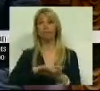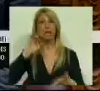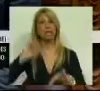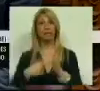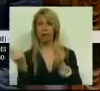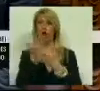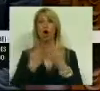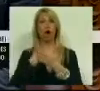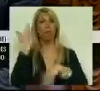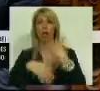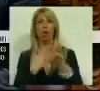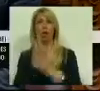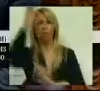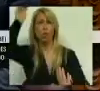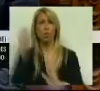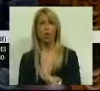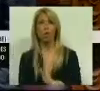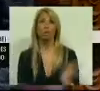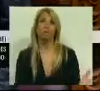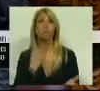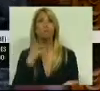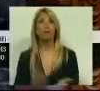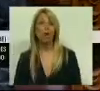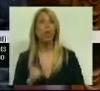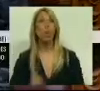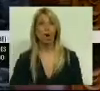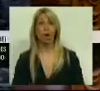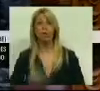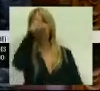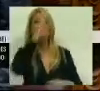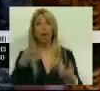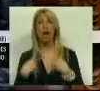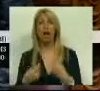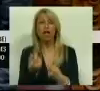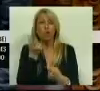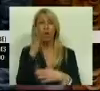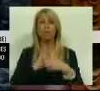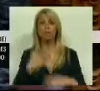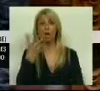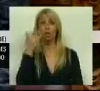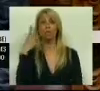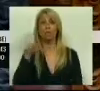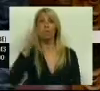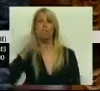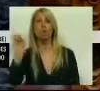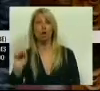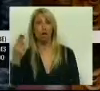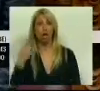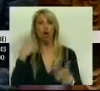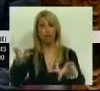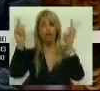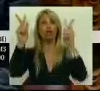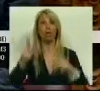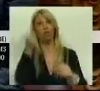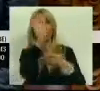economia, continuam em queda. E o que é verdade é que o Governo já gastou quase metade dos 12 mil milhões de euros disponíveis na